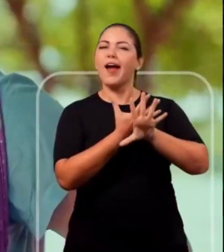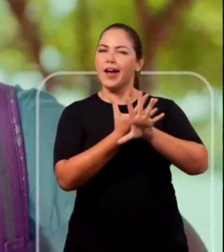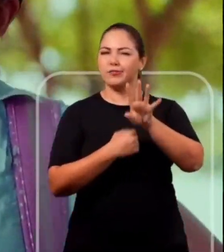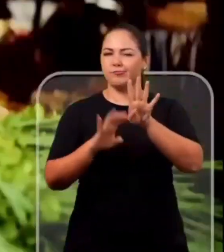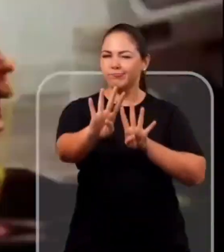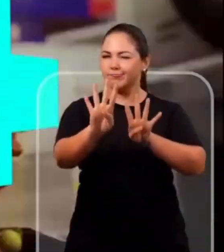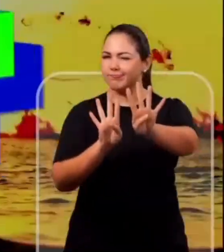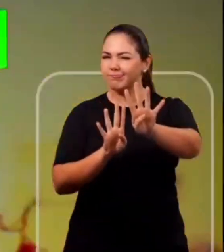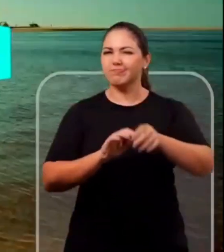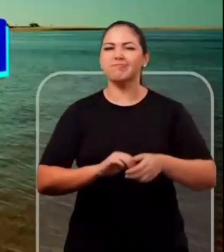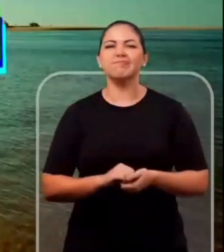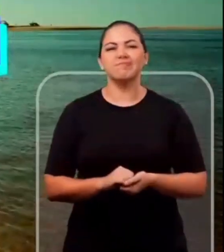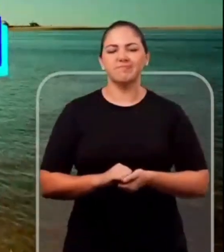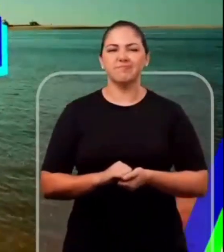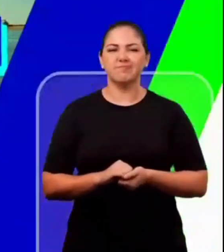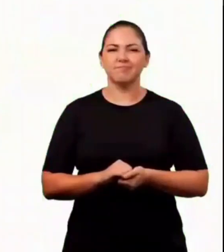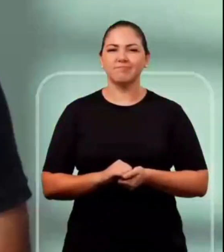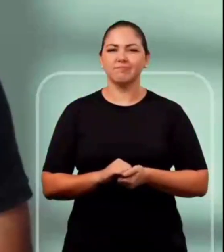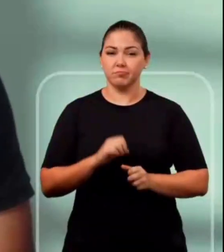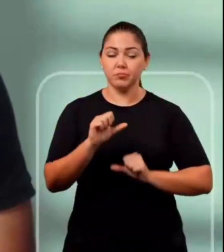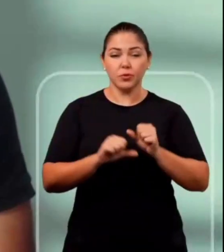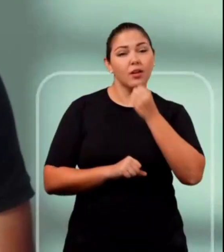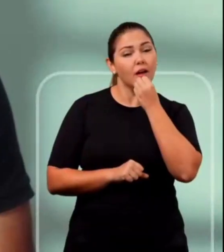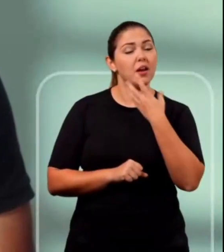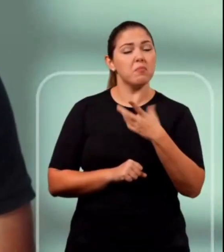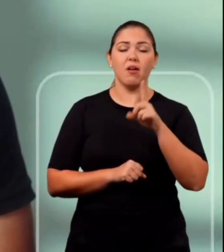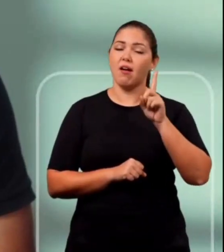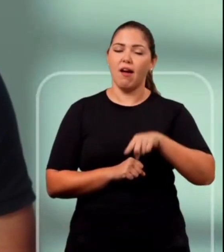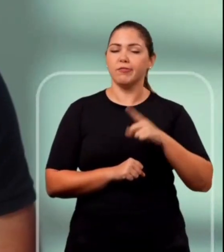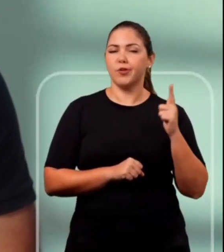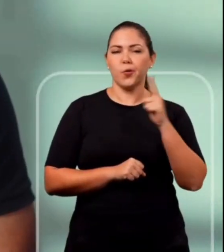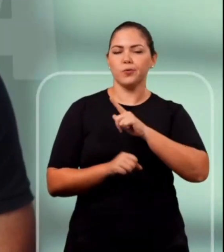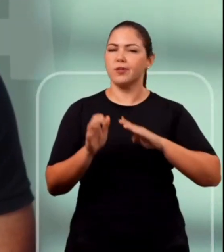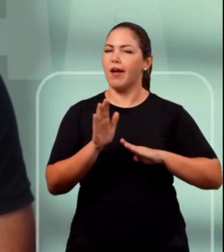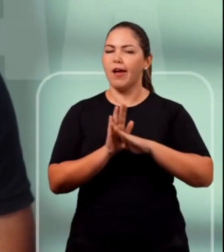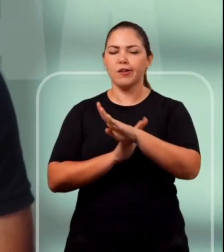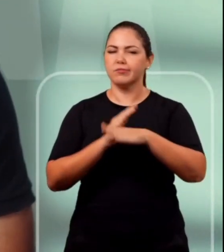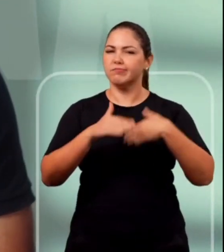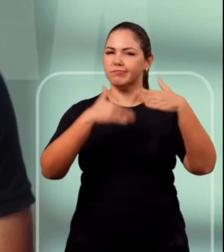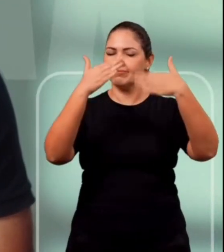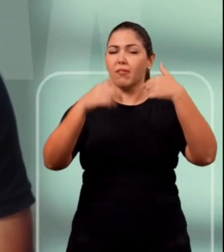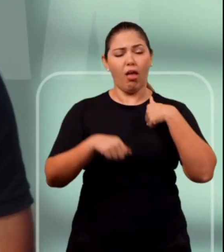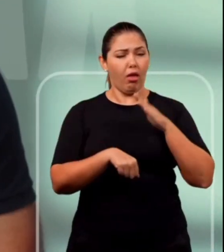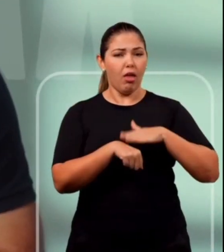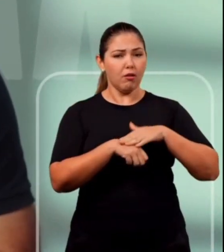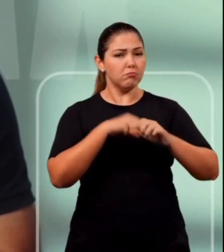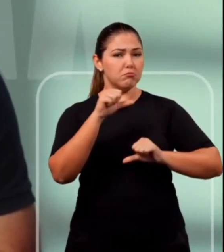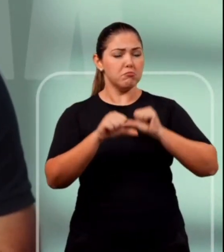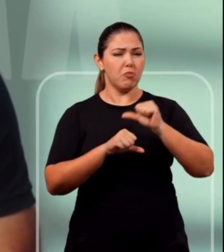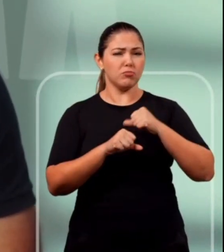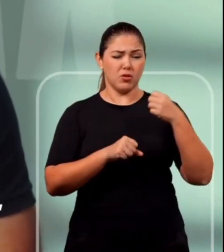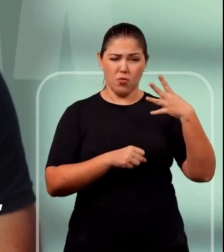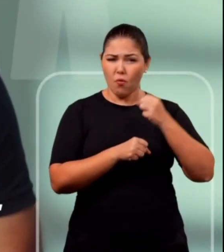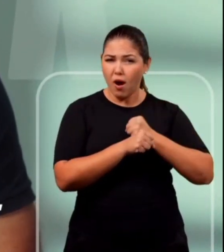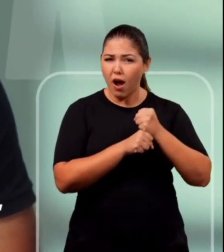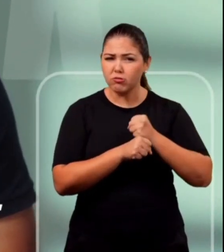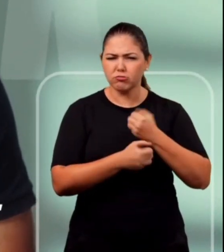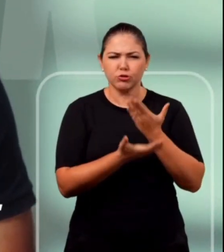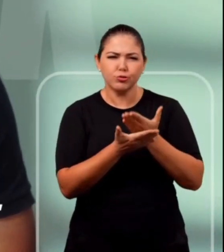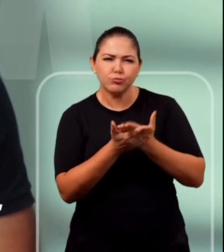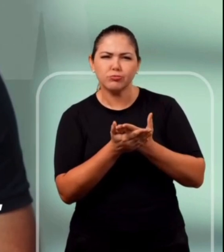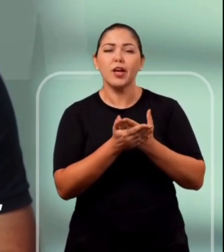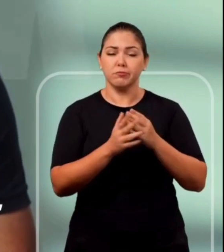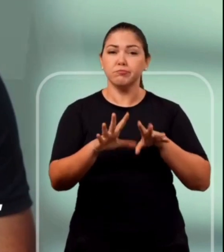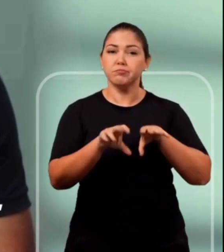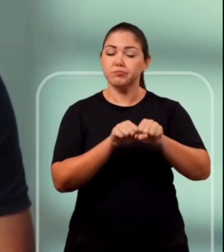nos postos de saúde. 44! Mudar é bom. É assim que a gente evolui e vai para frente. Eu mudei. Nos últimos